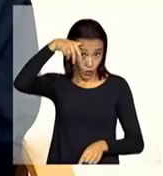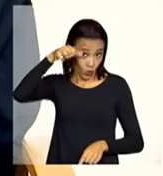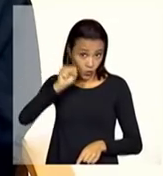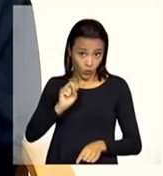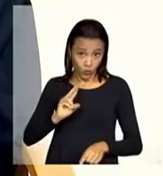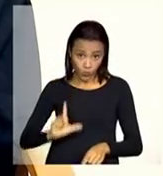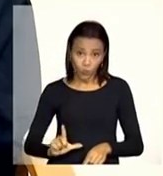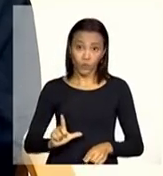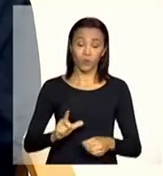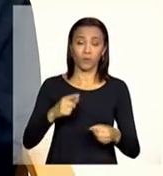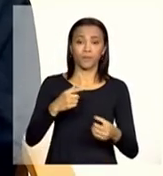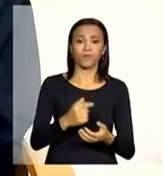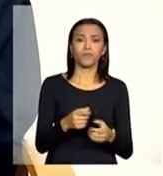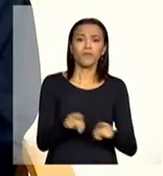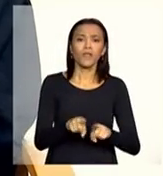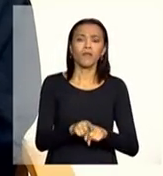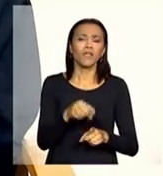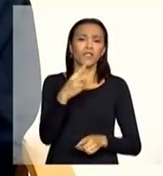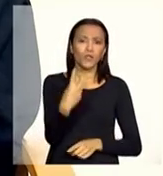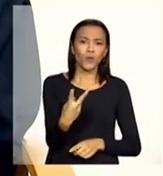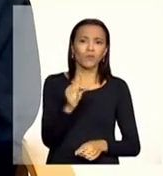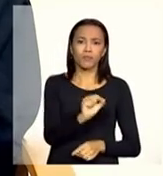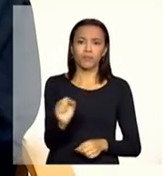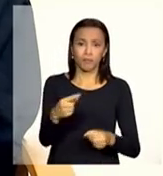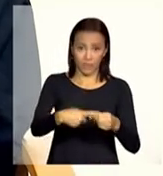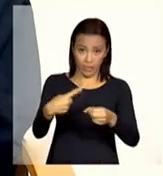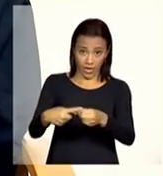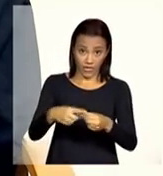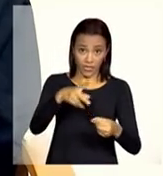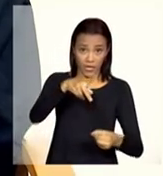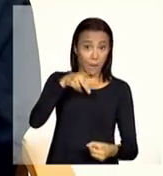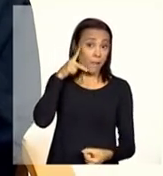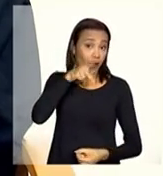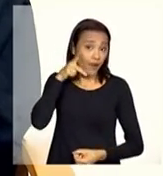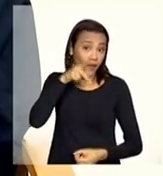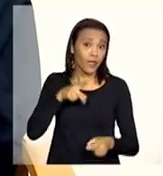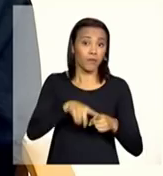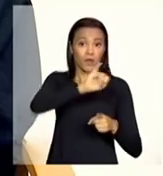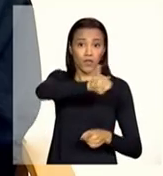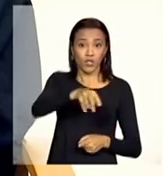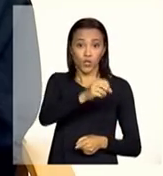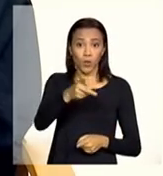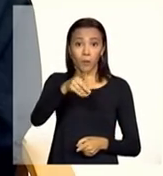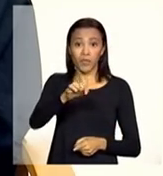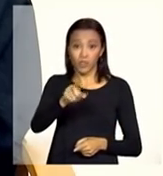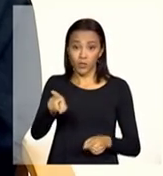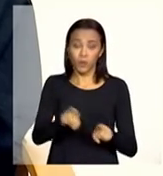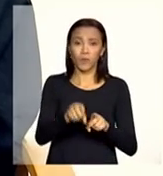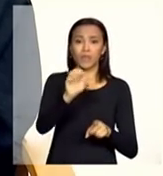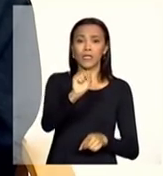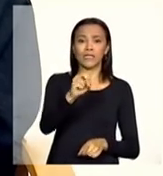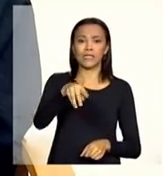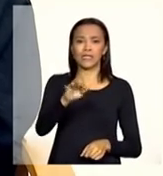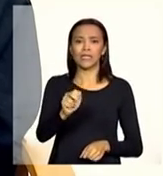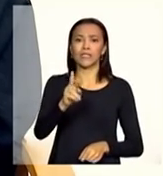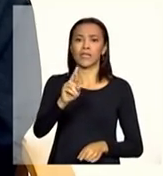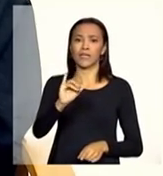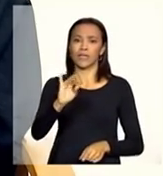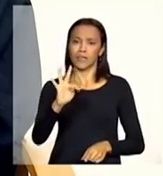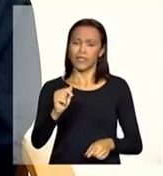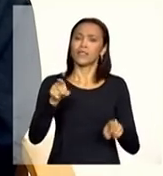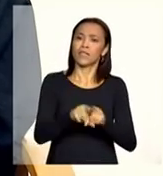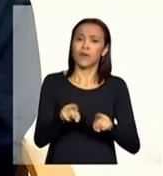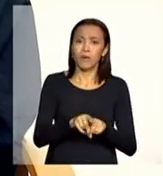dois municípios na Paraíba que foram João Pessoa e Santa Rita no Paraná nós tivemos os